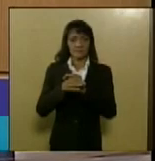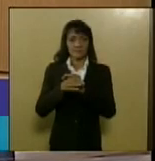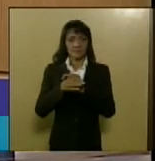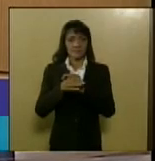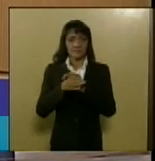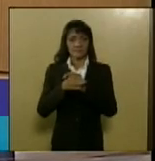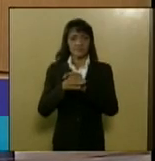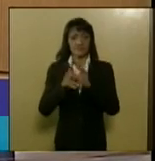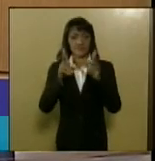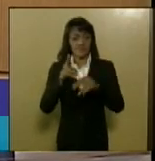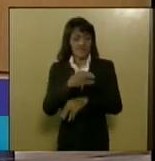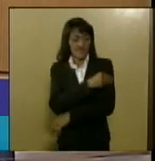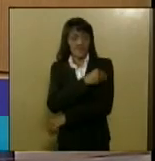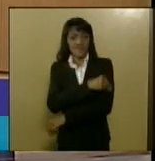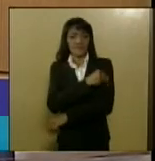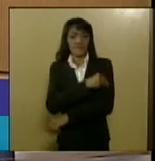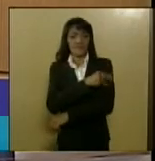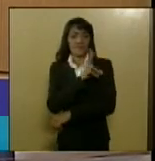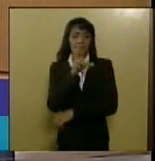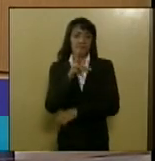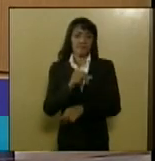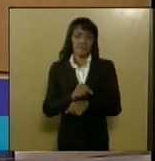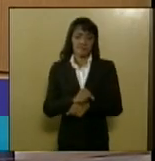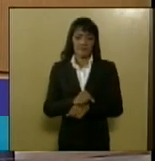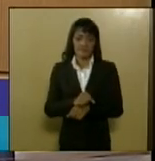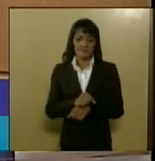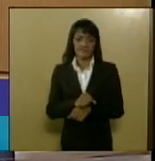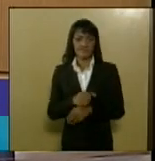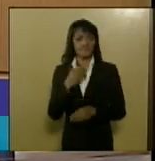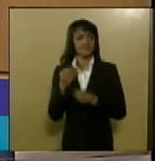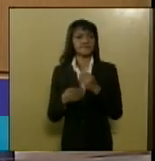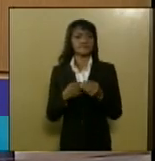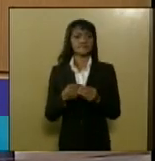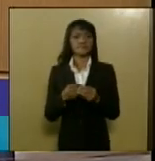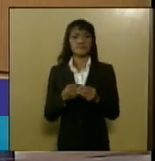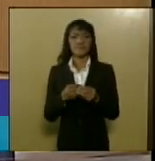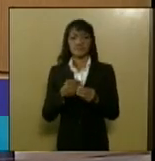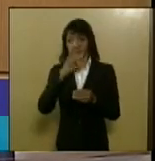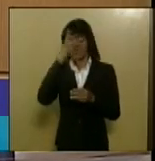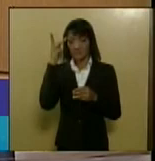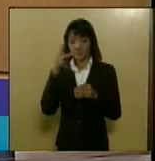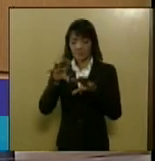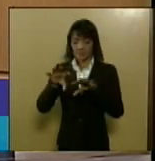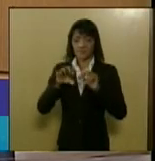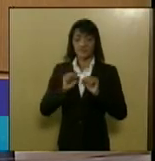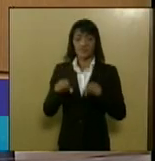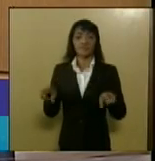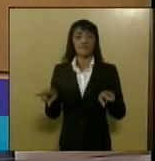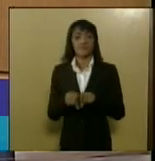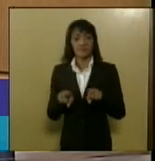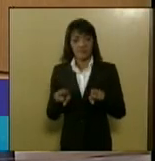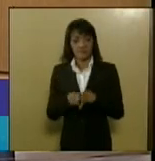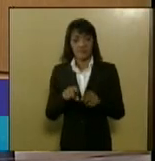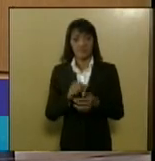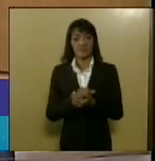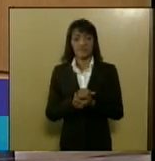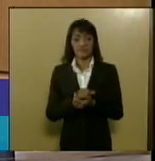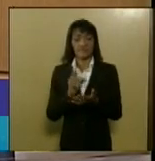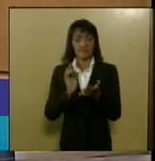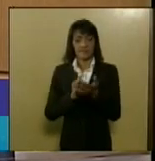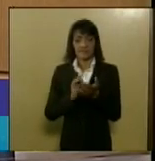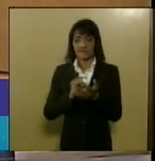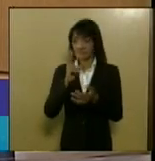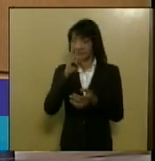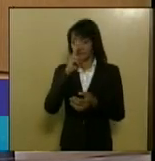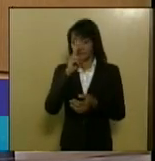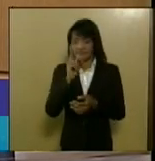dependência a nicotina não é só causadora de dependência química ela também é uma substância tóxica em alta